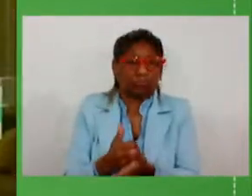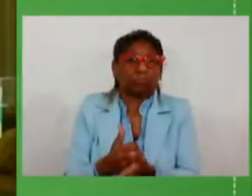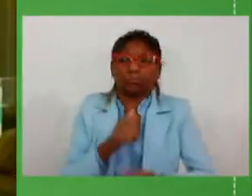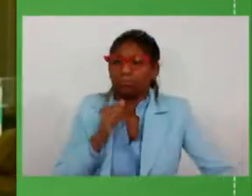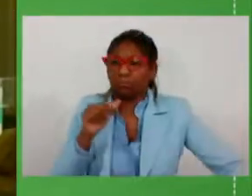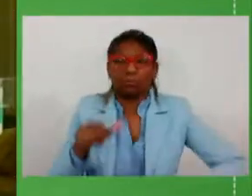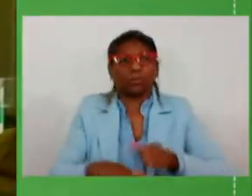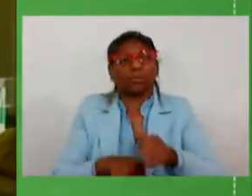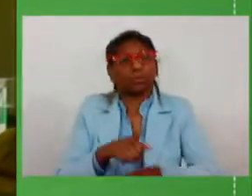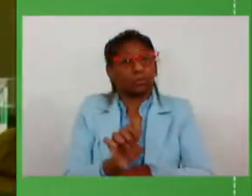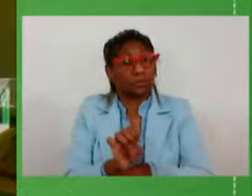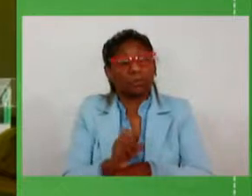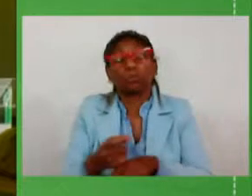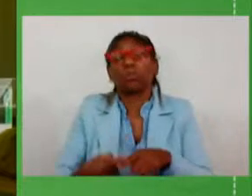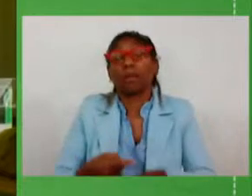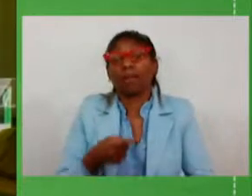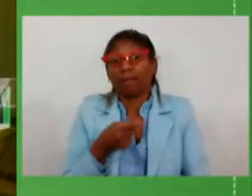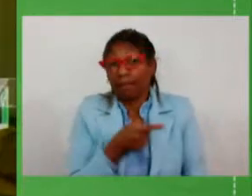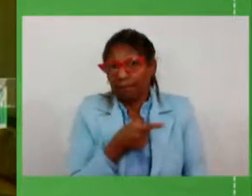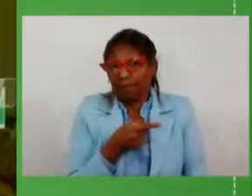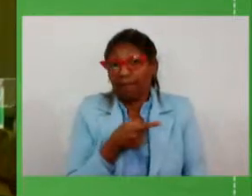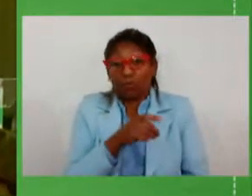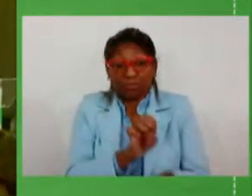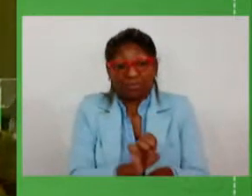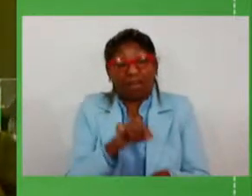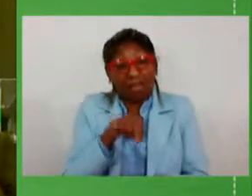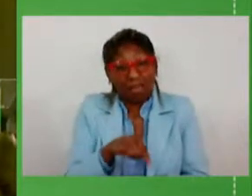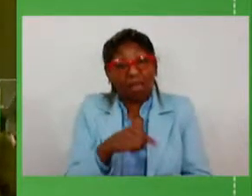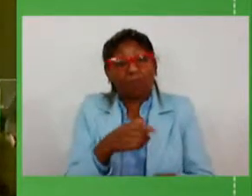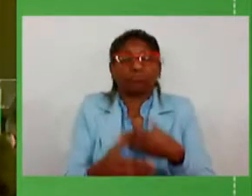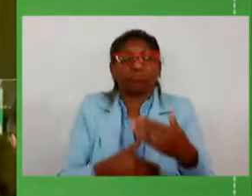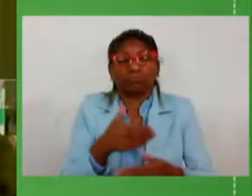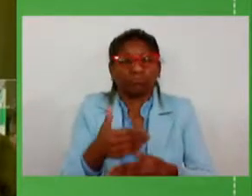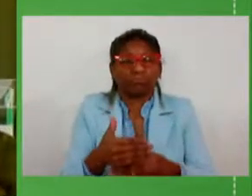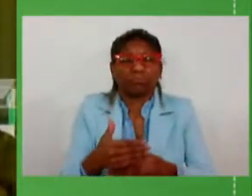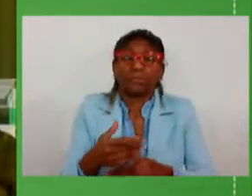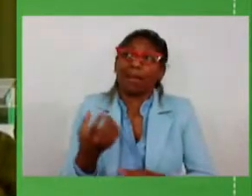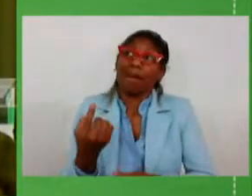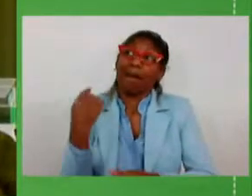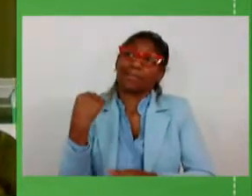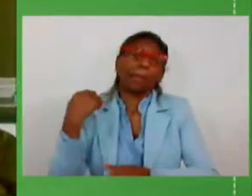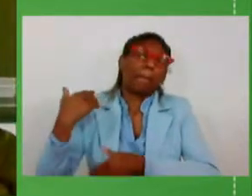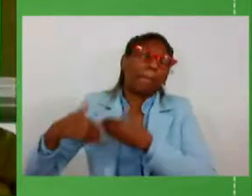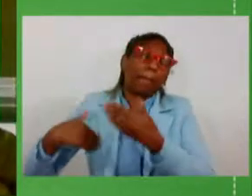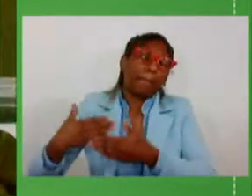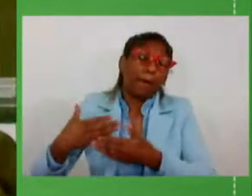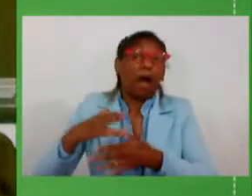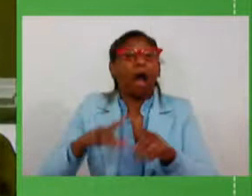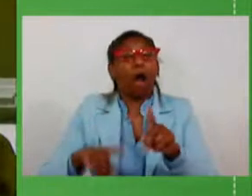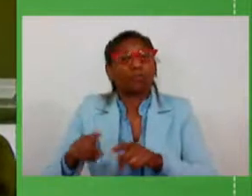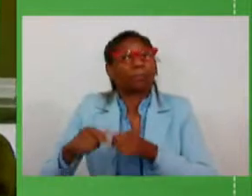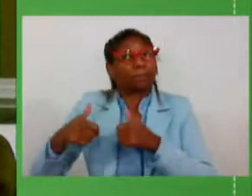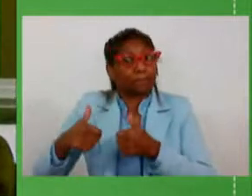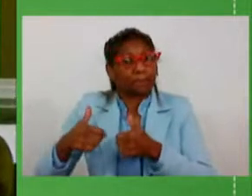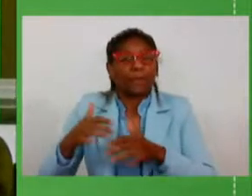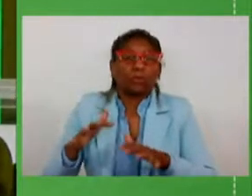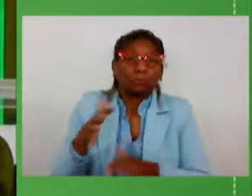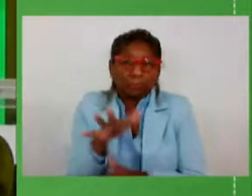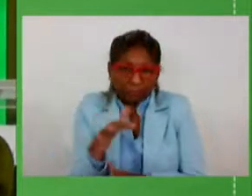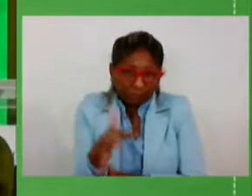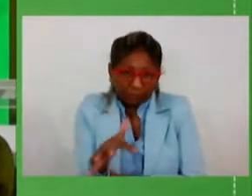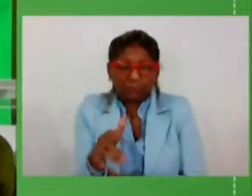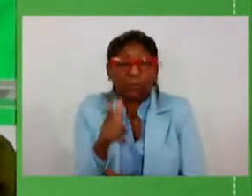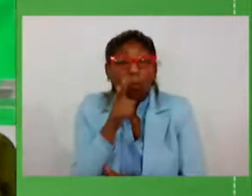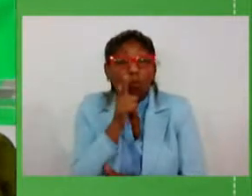nosso estado porque o estado é hoje a consequência dos feitos e defeitos do passado e os feitos que nos ajudaram também a começar